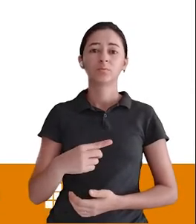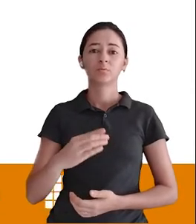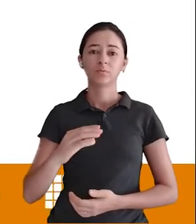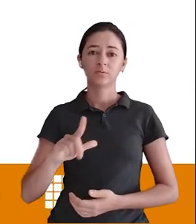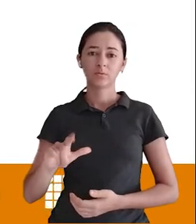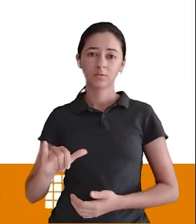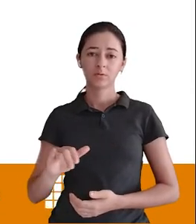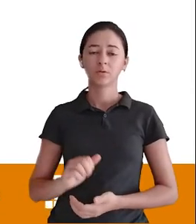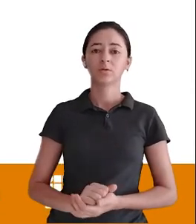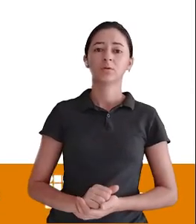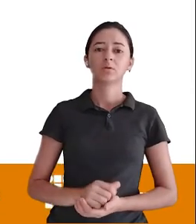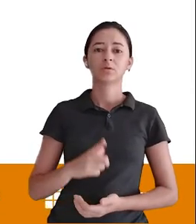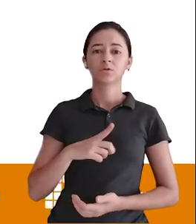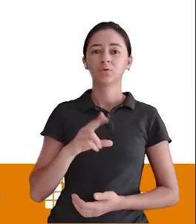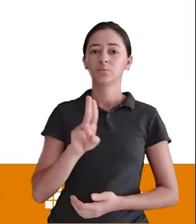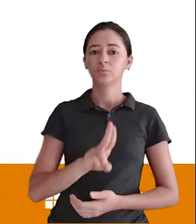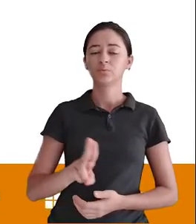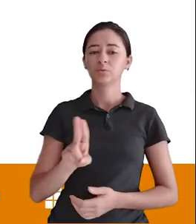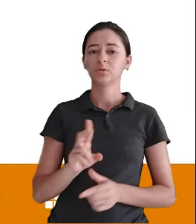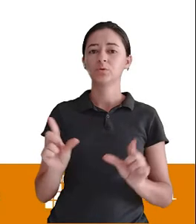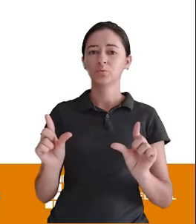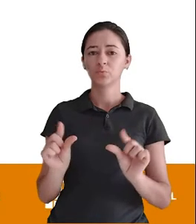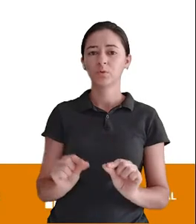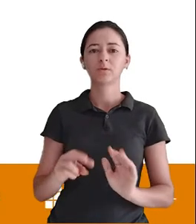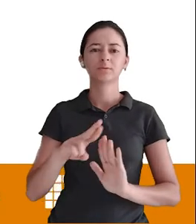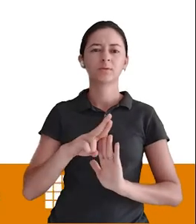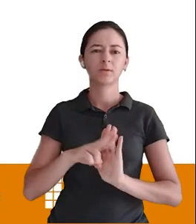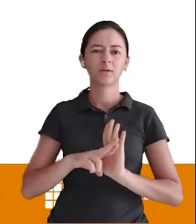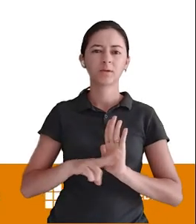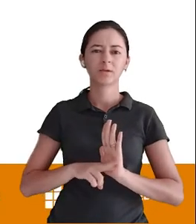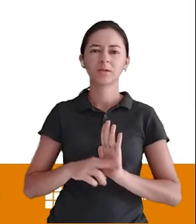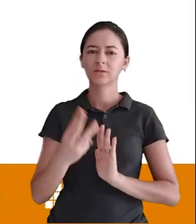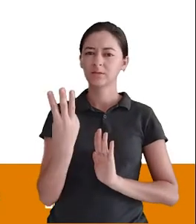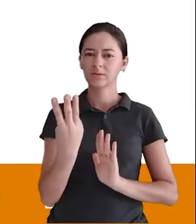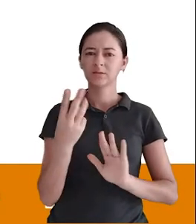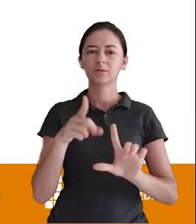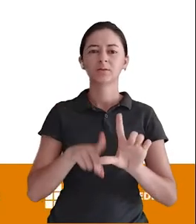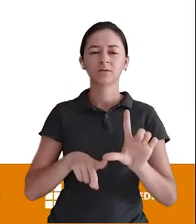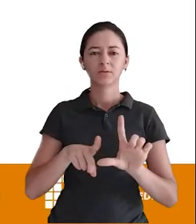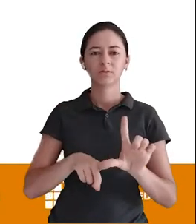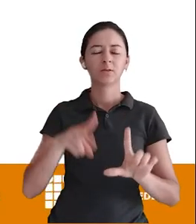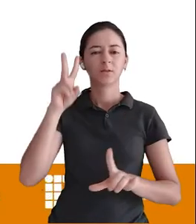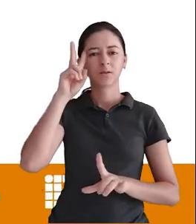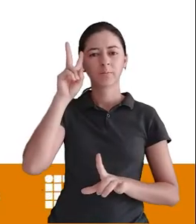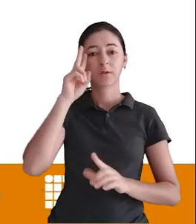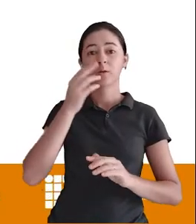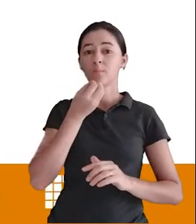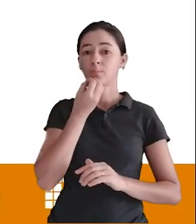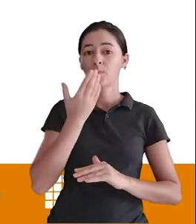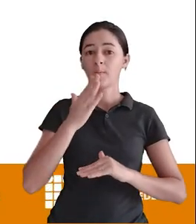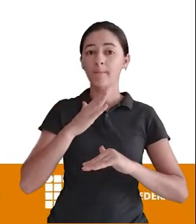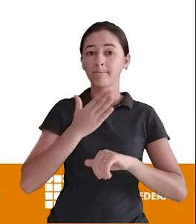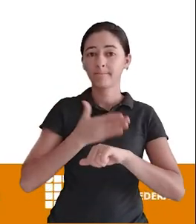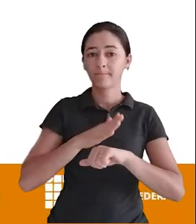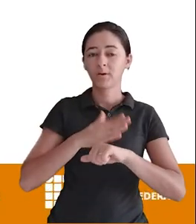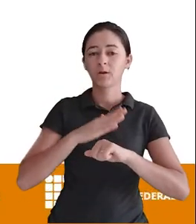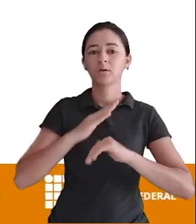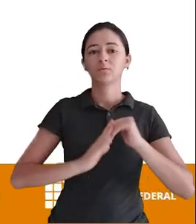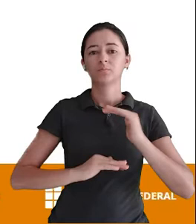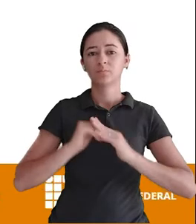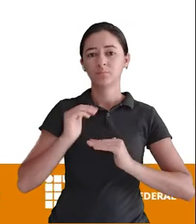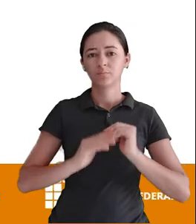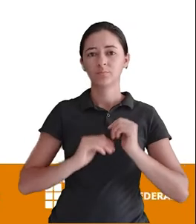Já estou usando aqui O sufixo Aquele padrão Aquela boa prática De programação Que nós estamos usando Nessa disciplina